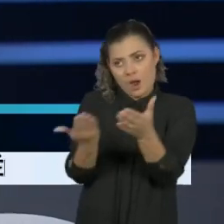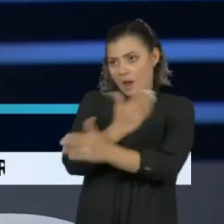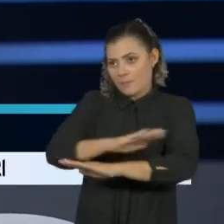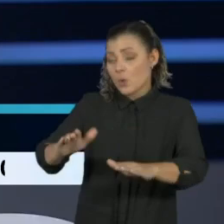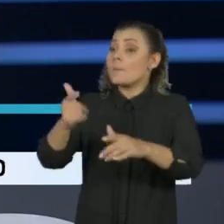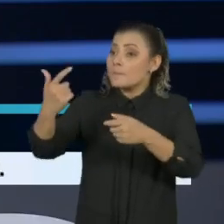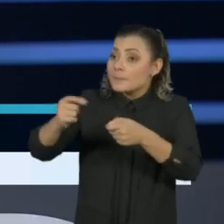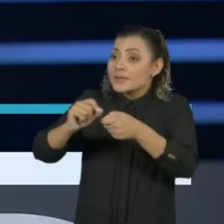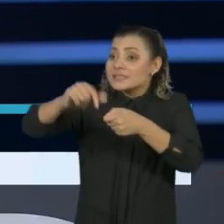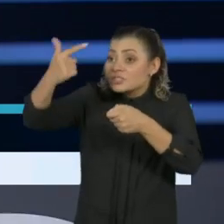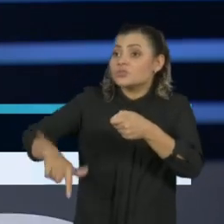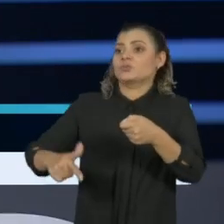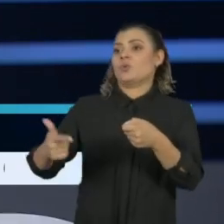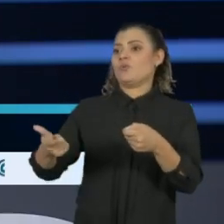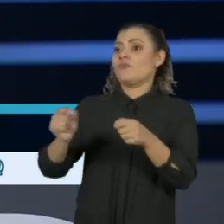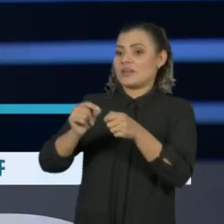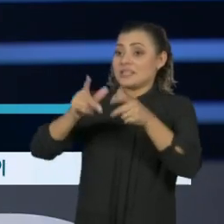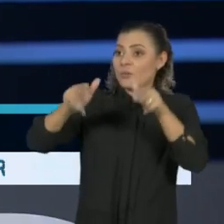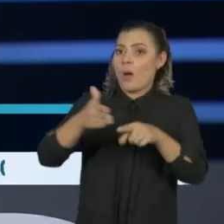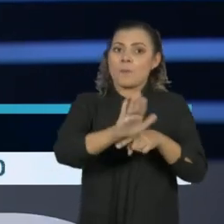reconstruir essa ordem internacional. Obrigado. Obrigado.